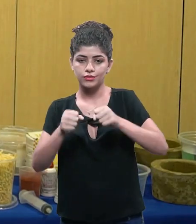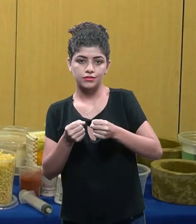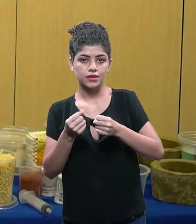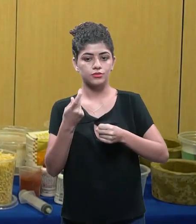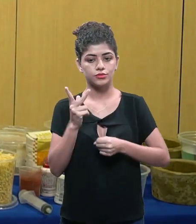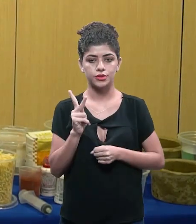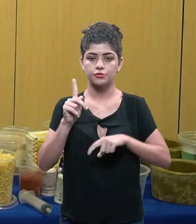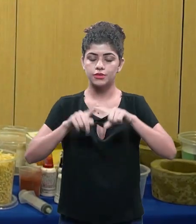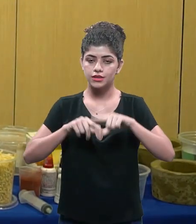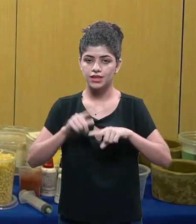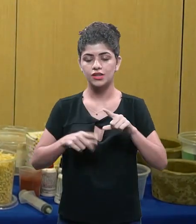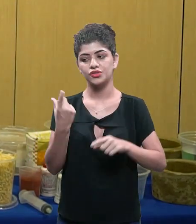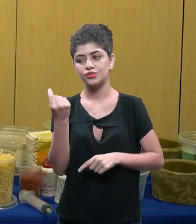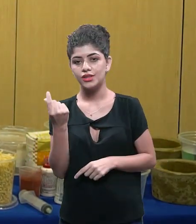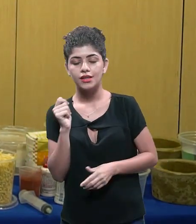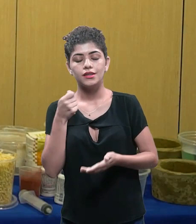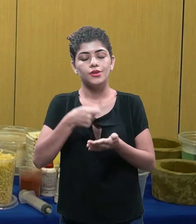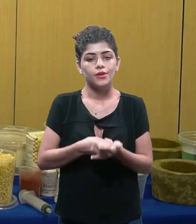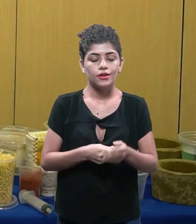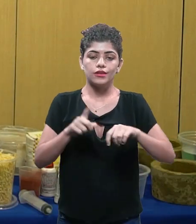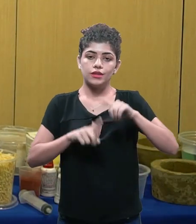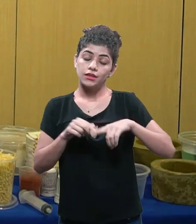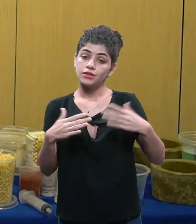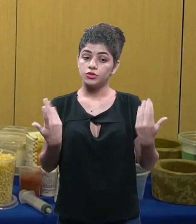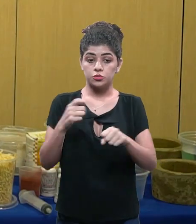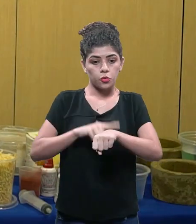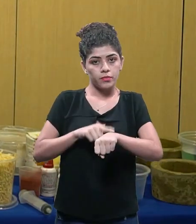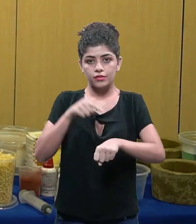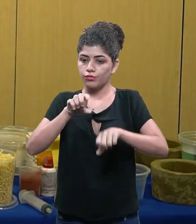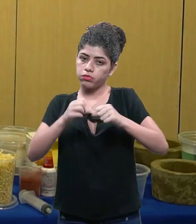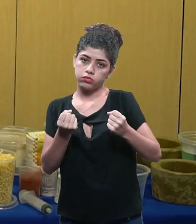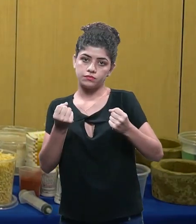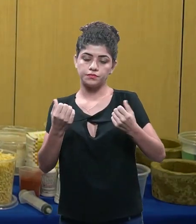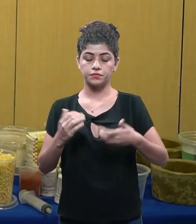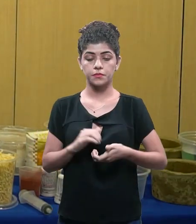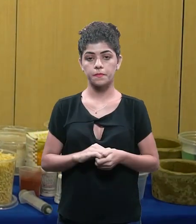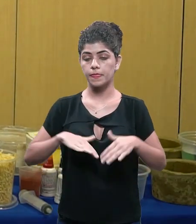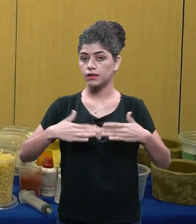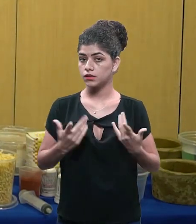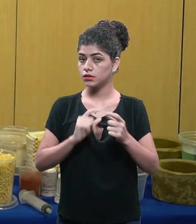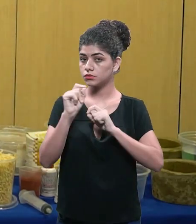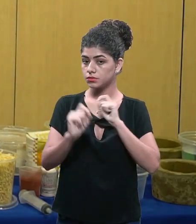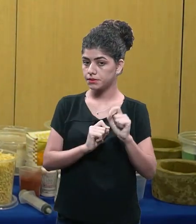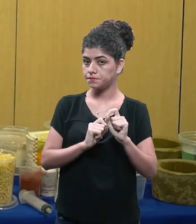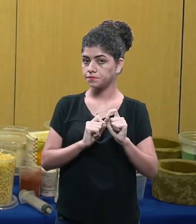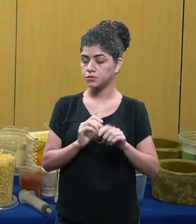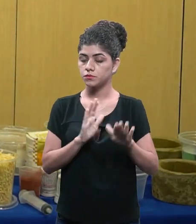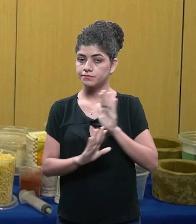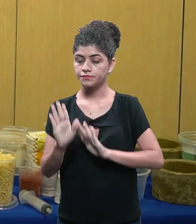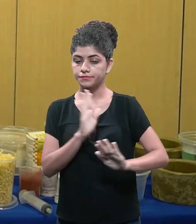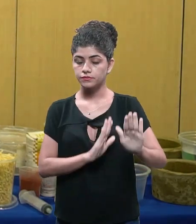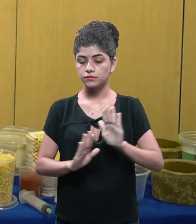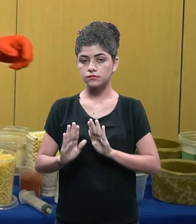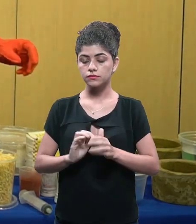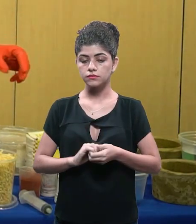correr o risco de tu estragar tua peça gastou todo o dinheiro comprando teus ingredientes e na hora no final ele quebrar então o que tu deve